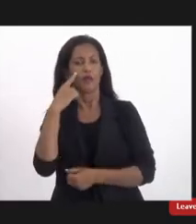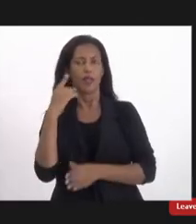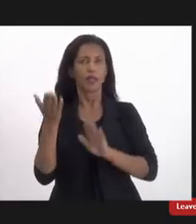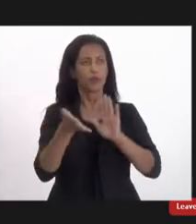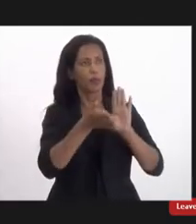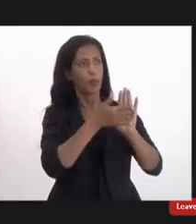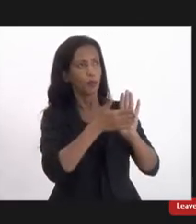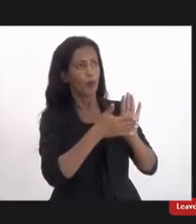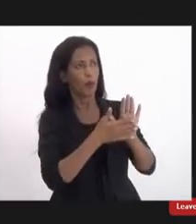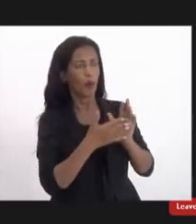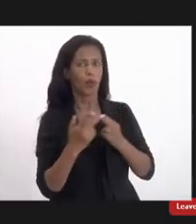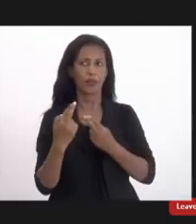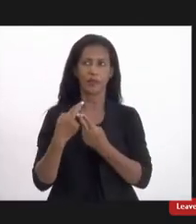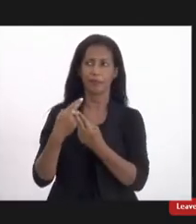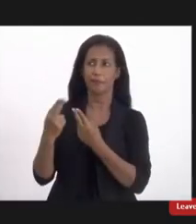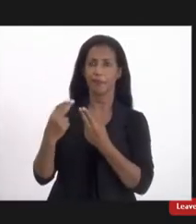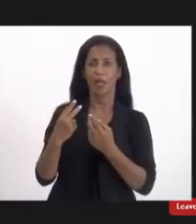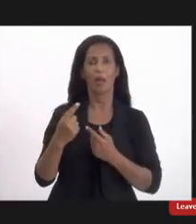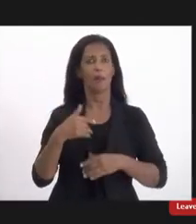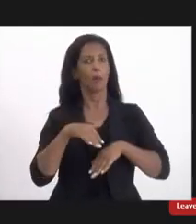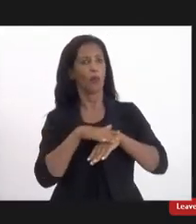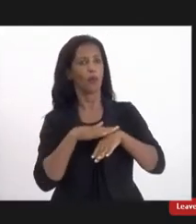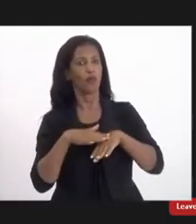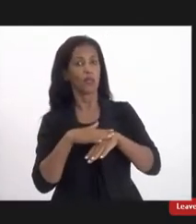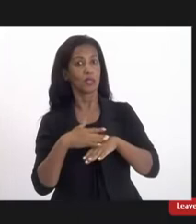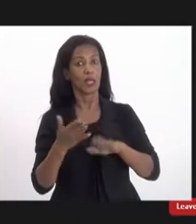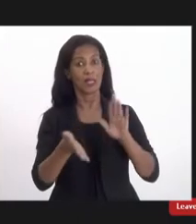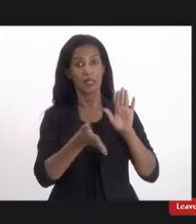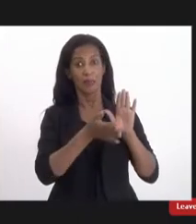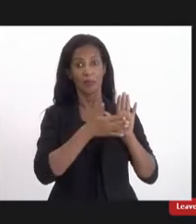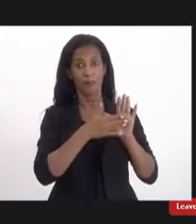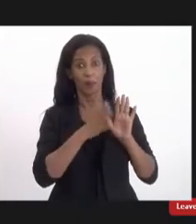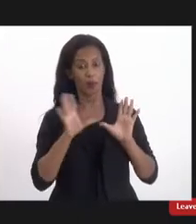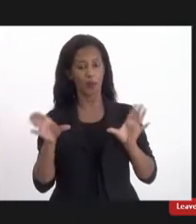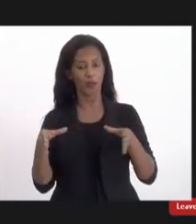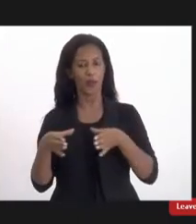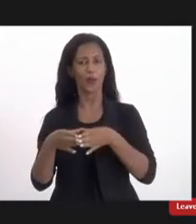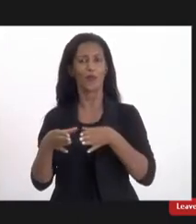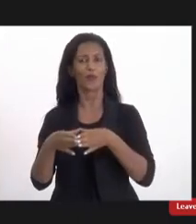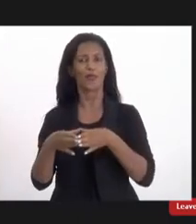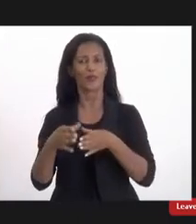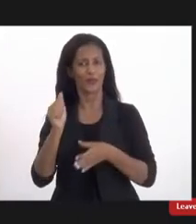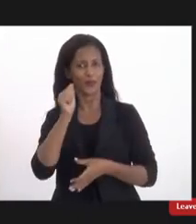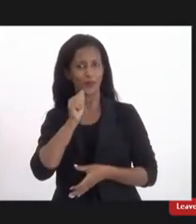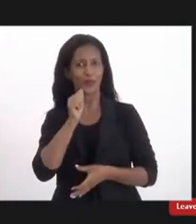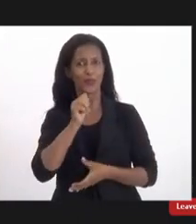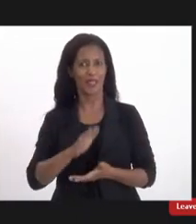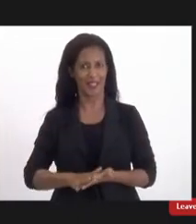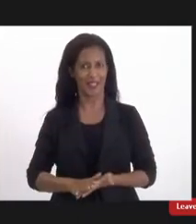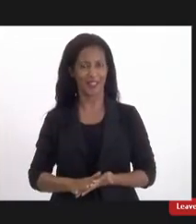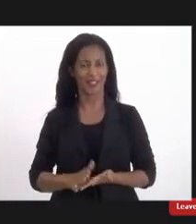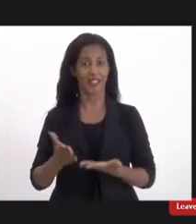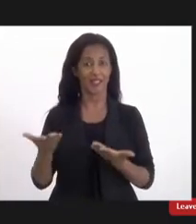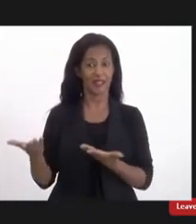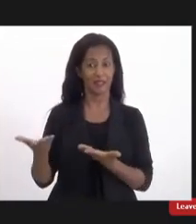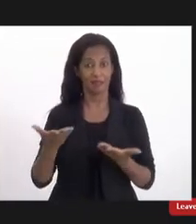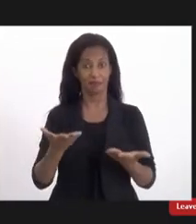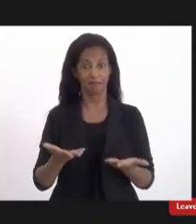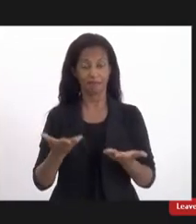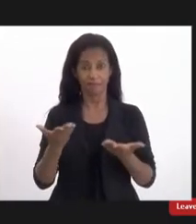propostas né essa proposta aqui é uma proposta da comissão de mulheres né e a gente então